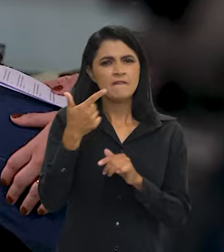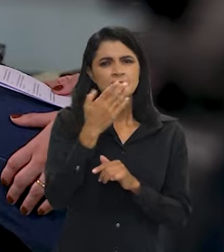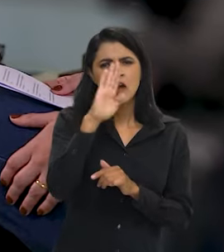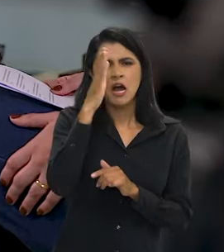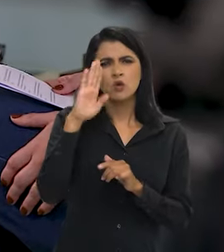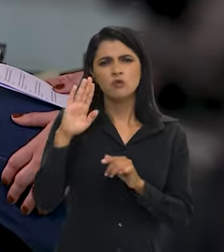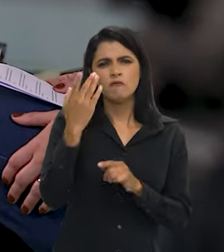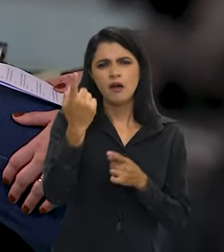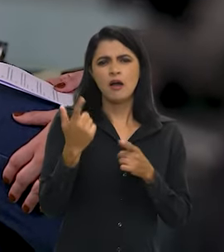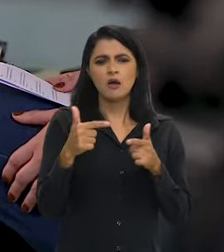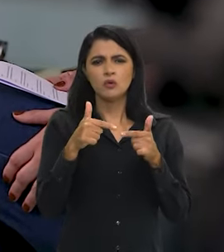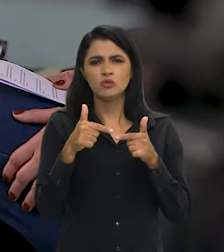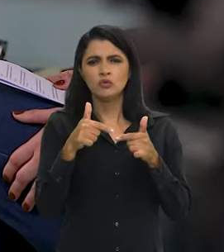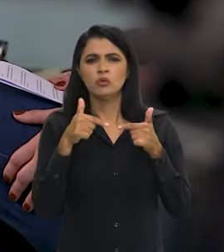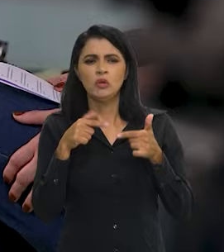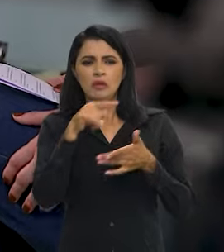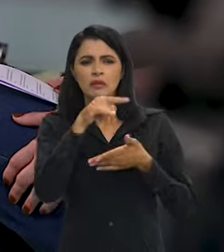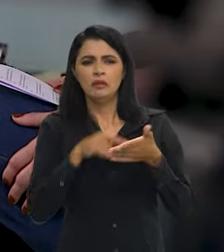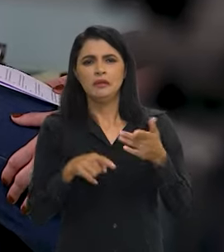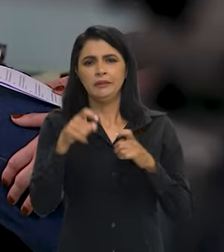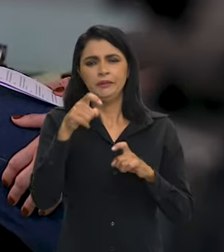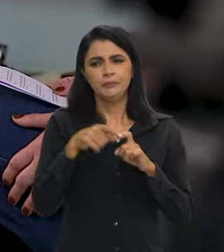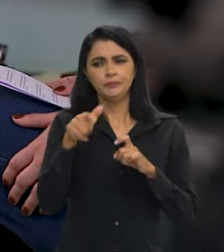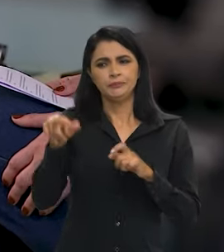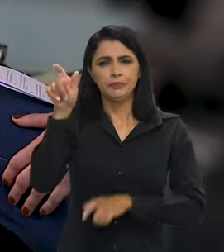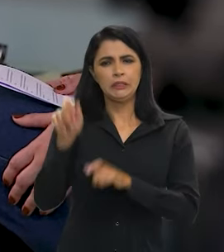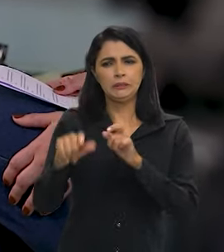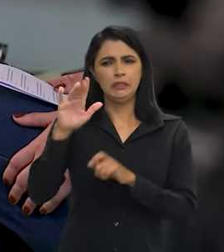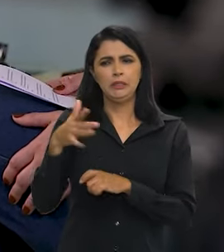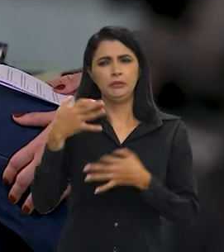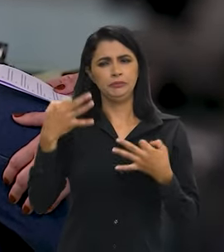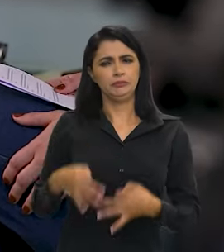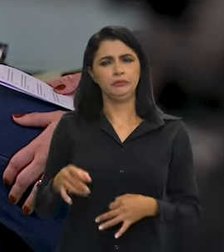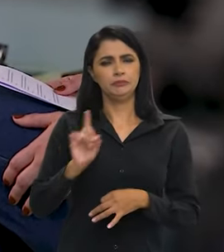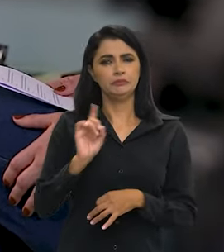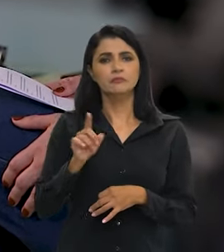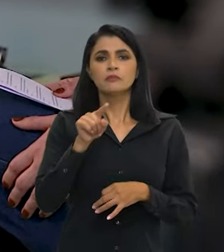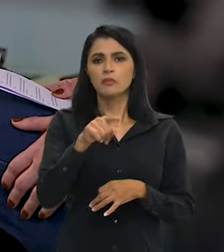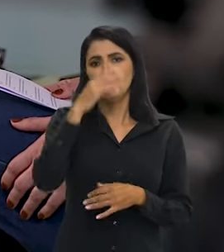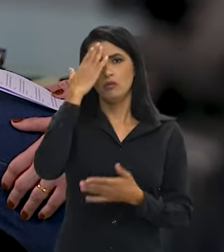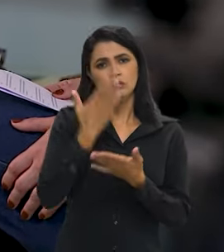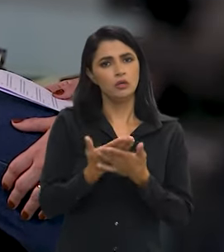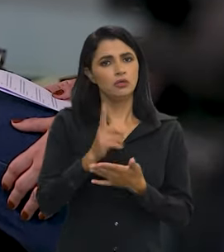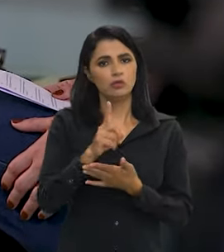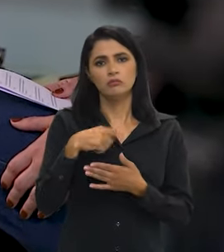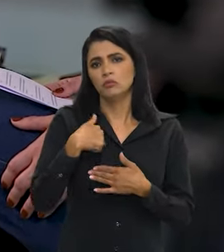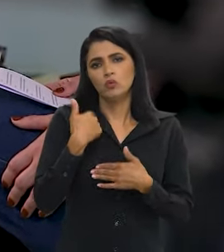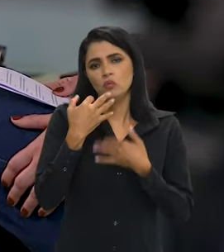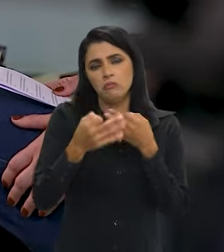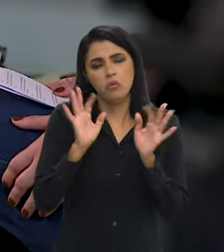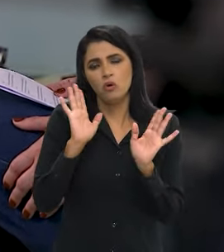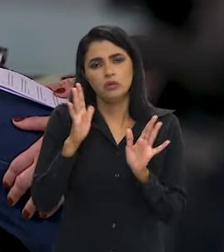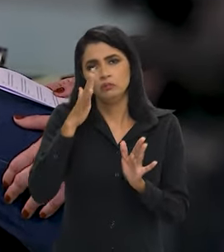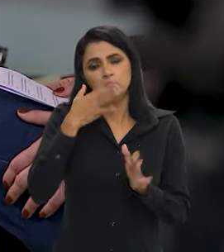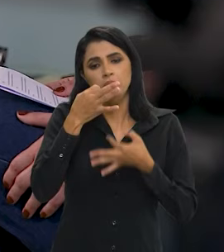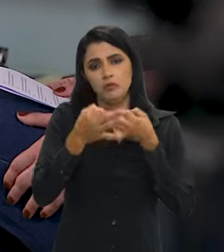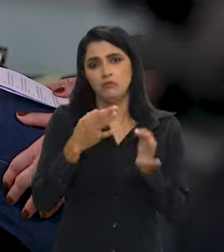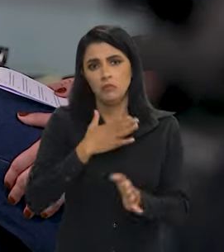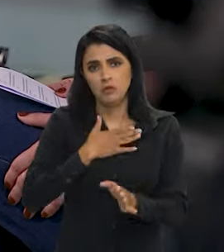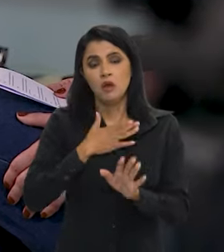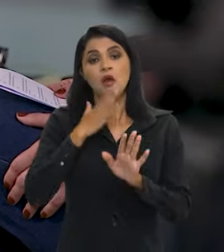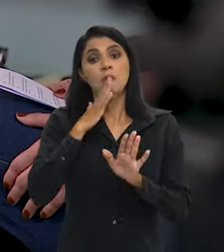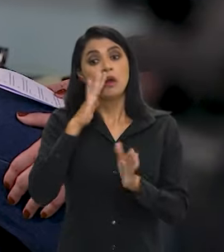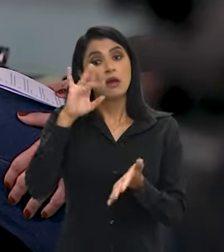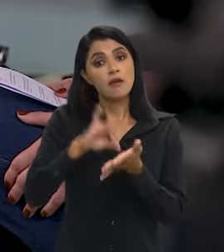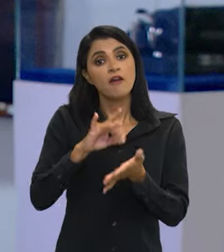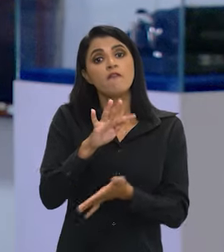atestado falso, que o brasileiro é desonesto, o que é isso. Eu nunca acreditei nisso. Mas os fatos, hoje, não importa mais do que eu acredito. Os fatos demonstraram